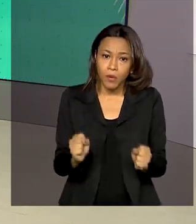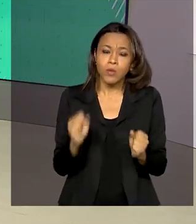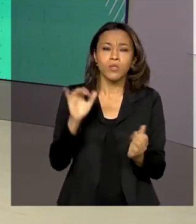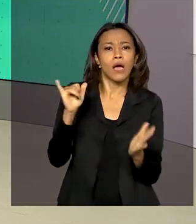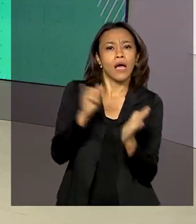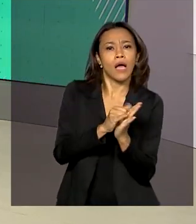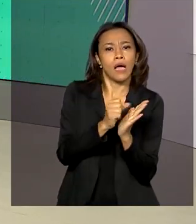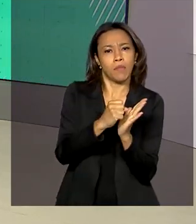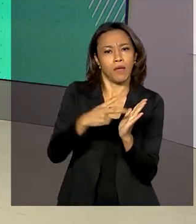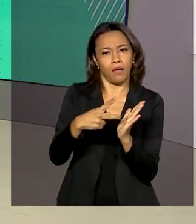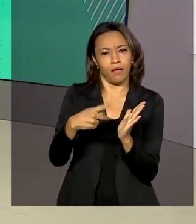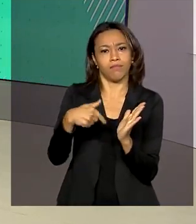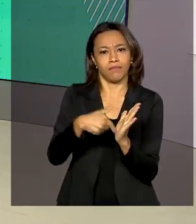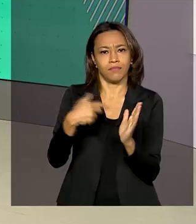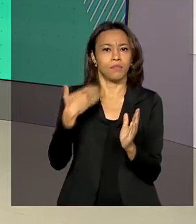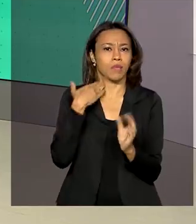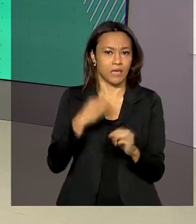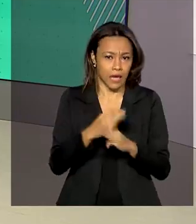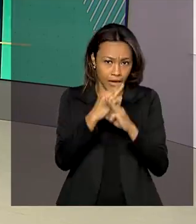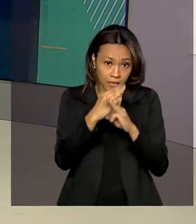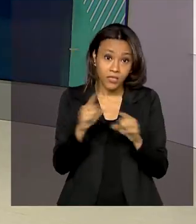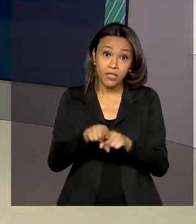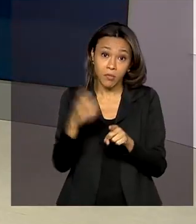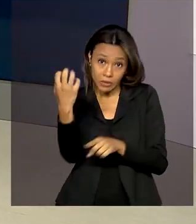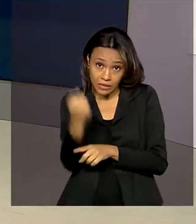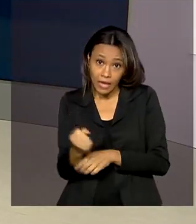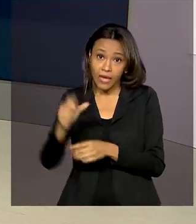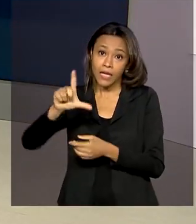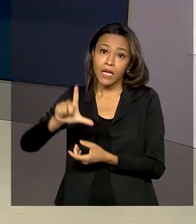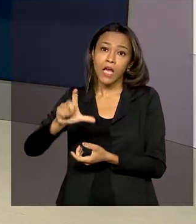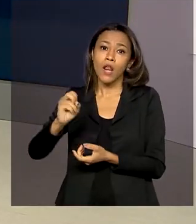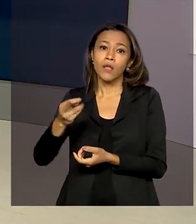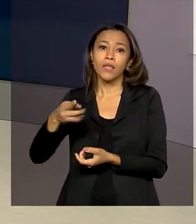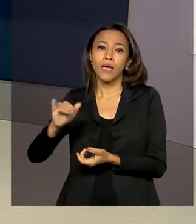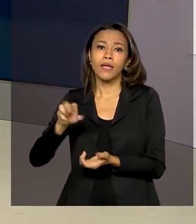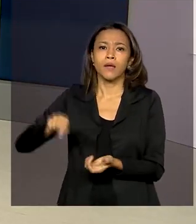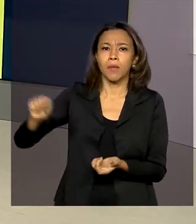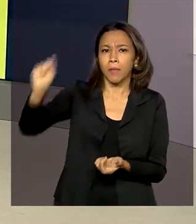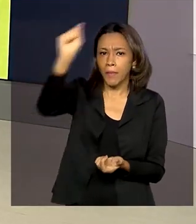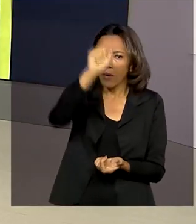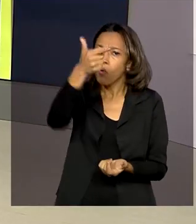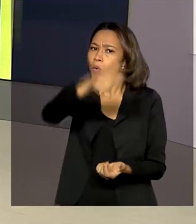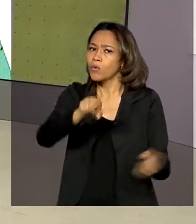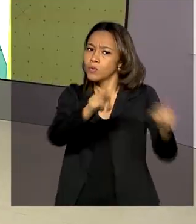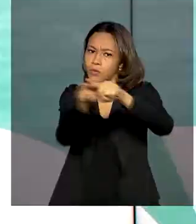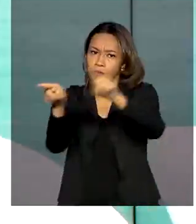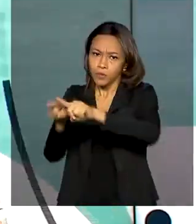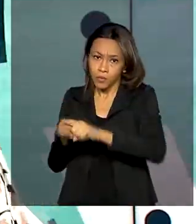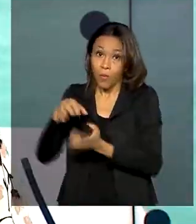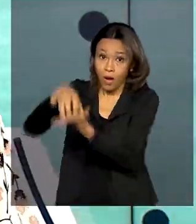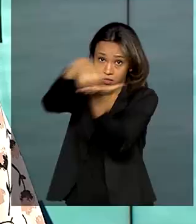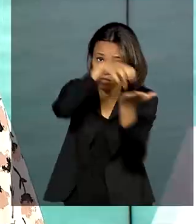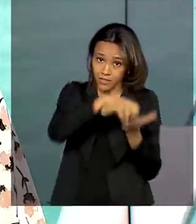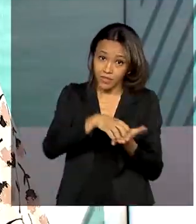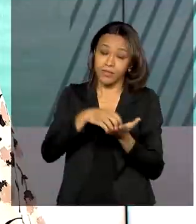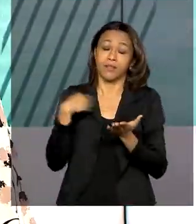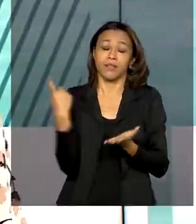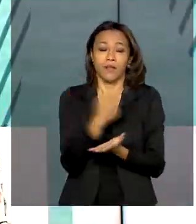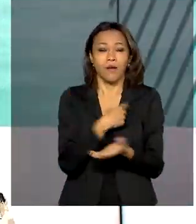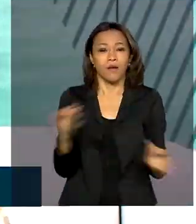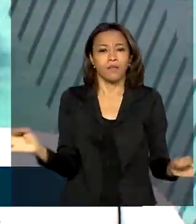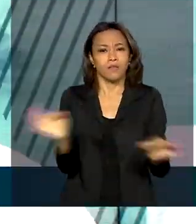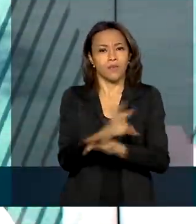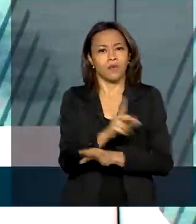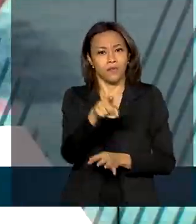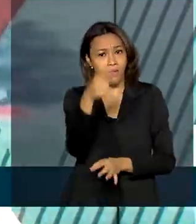aplicativo Caixa Tem e o saque nas motéricas correspondentes, Caixa Aqui ou nas agências. A gente fica por aqui.